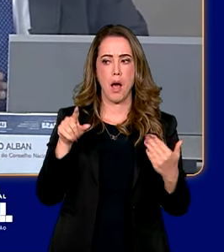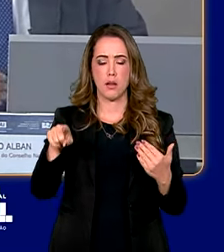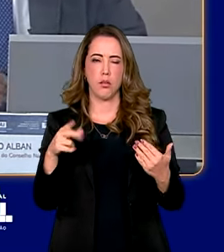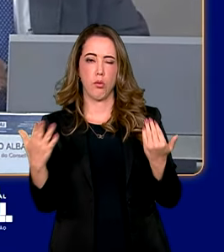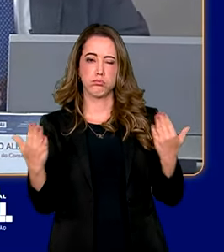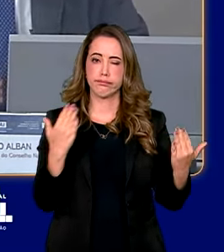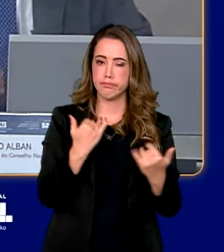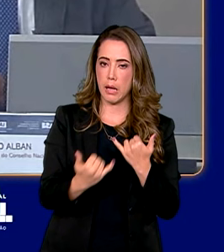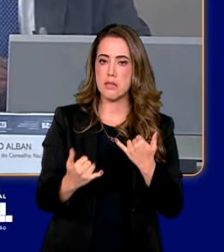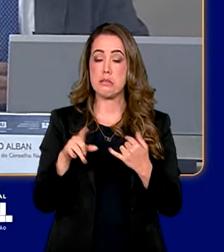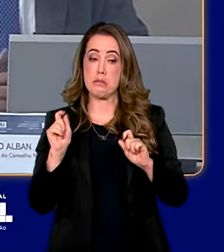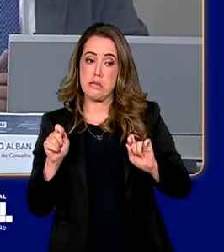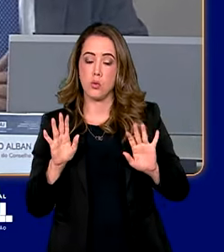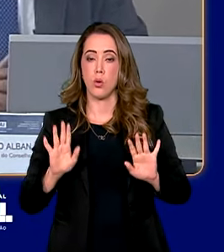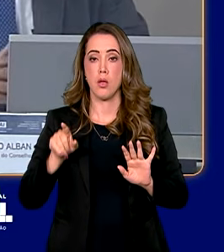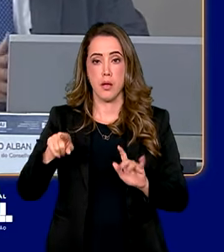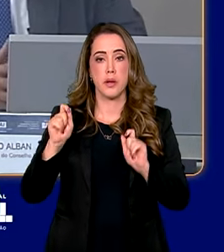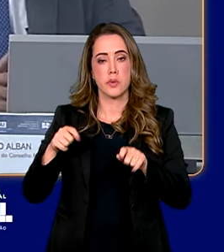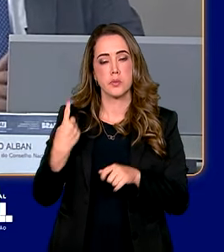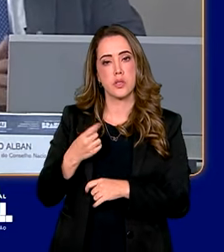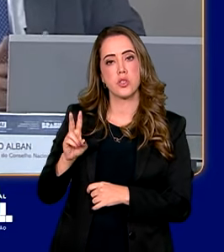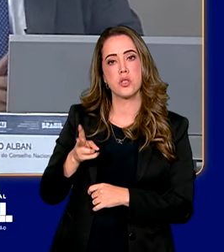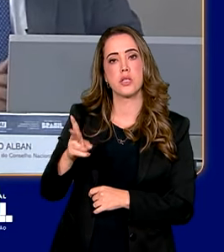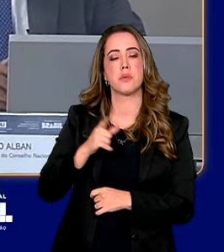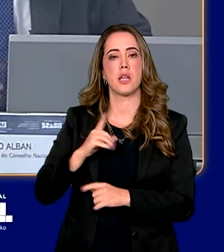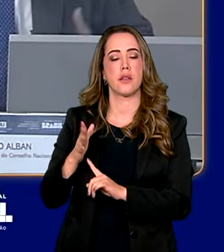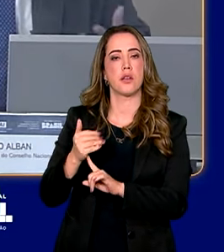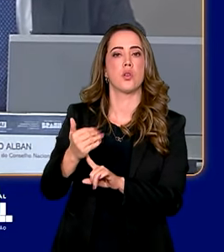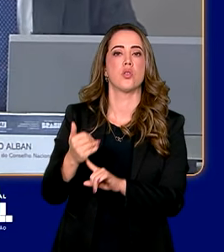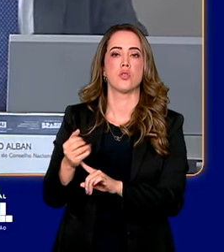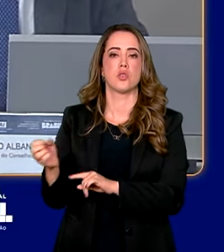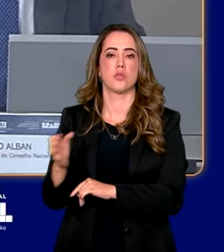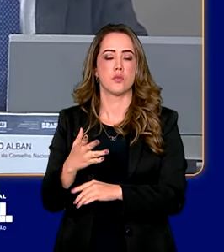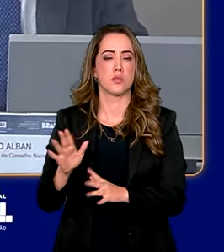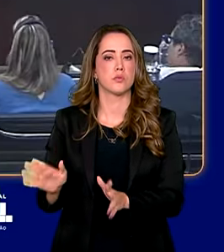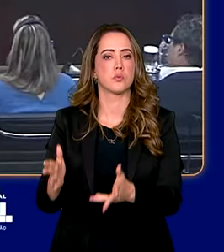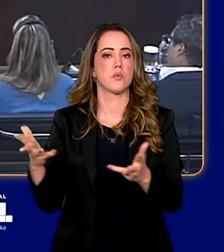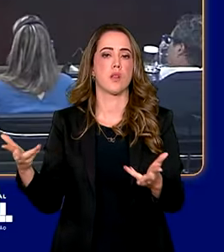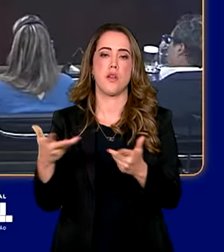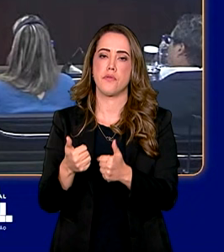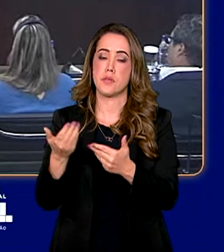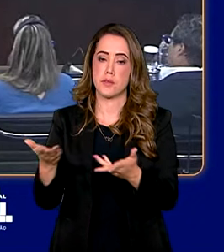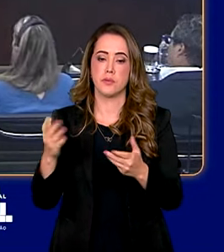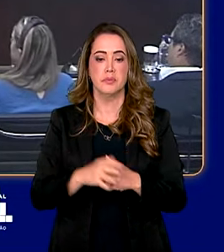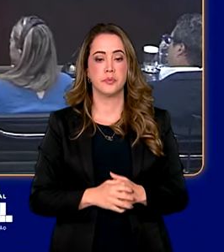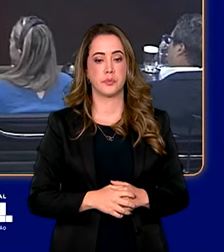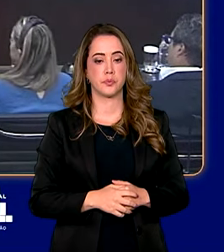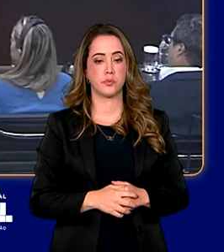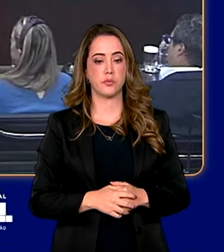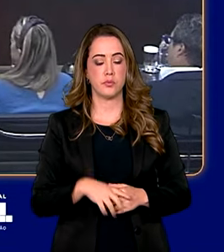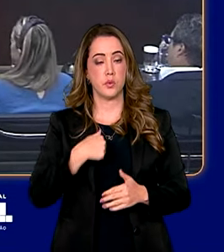permitem que nós sejamos sempre na vanguarda da inovação, da tecnologia, da busca da produtividade e da eficiência. Eu acho que a combinação